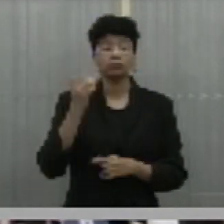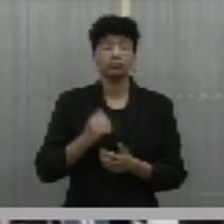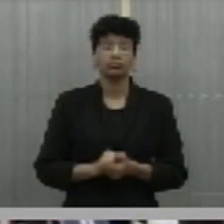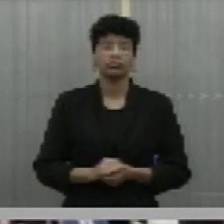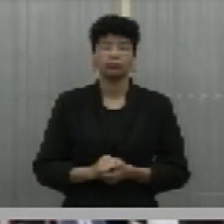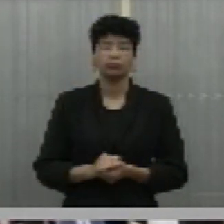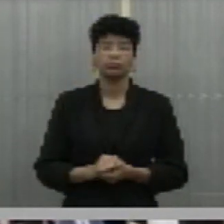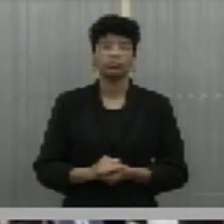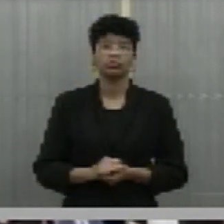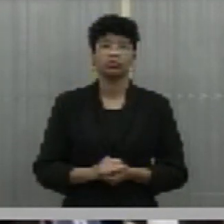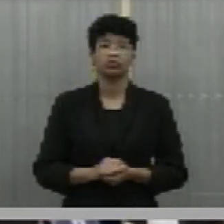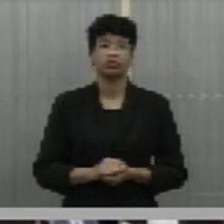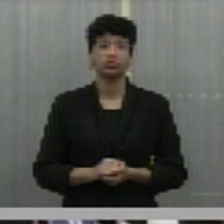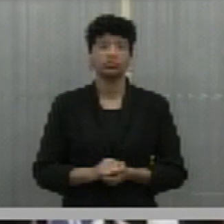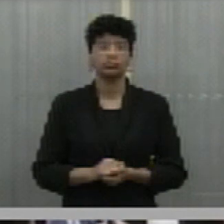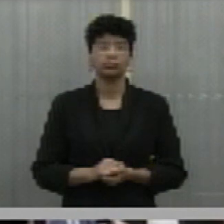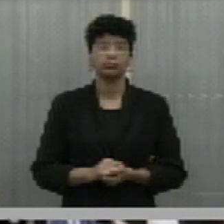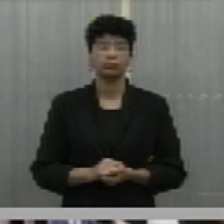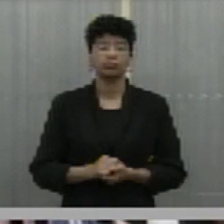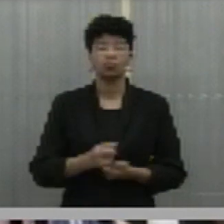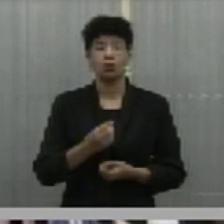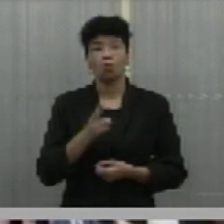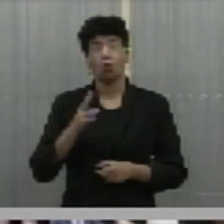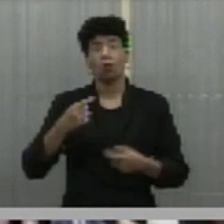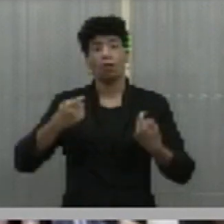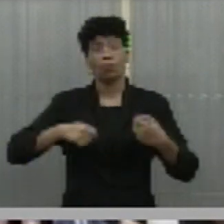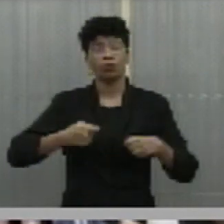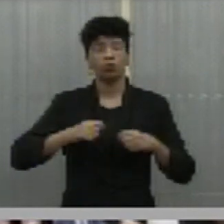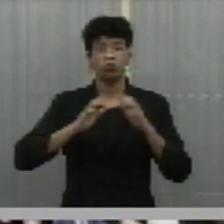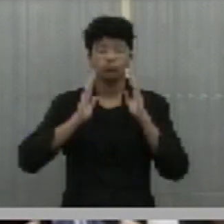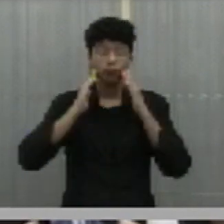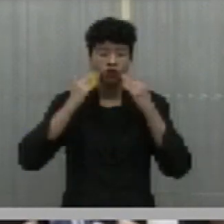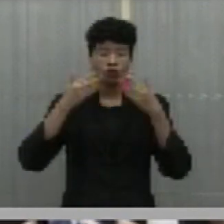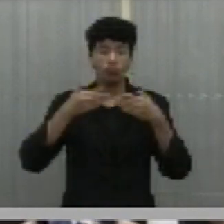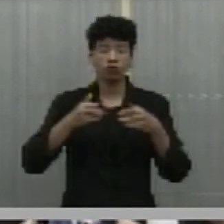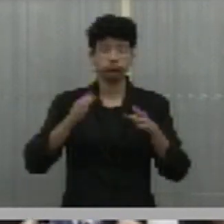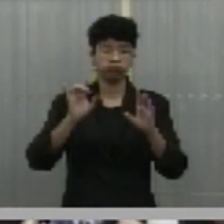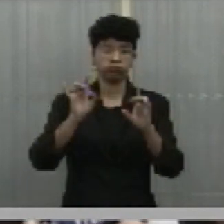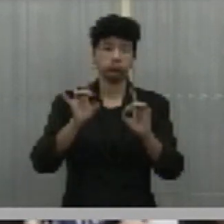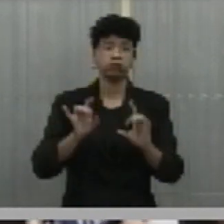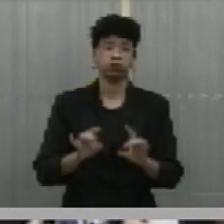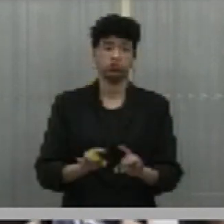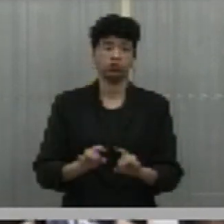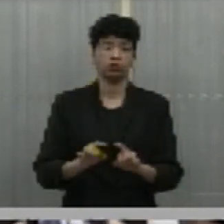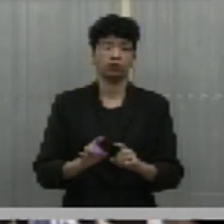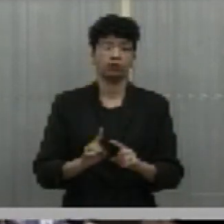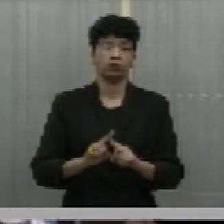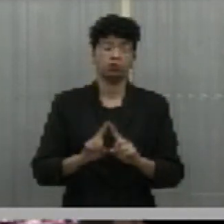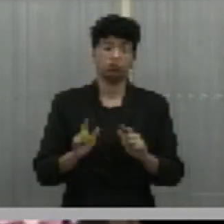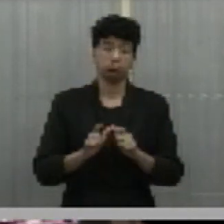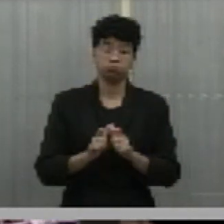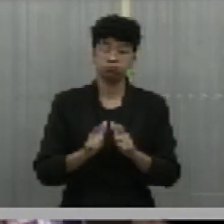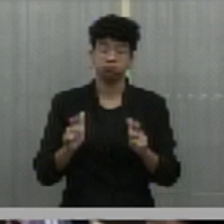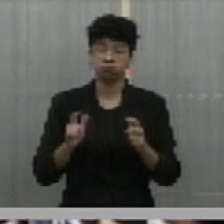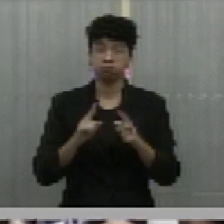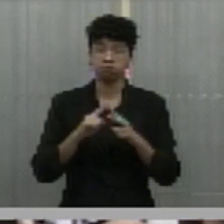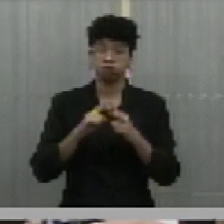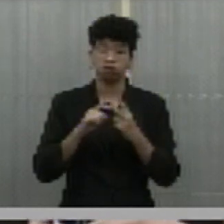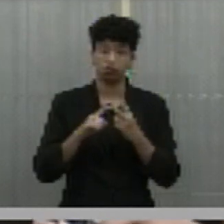ou estão necessitando de atendimento especializado. A grande questão são duas